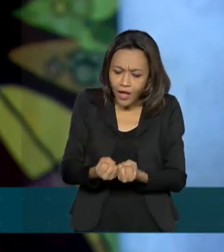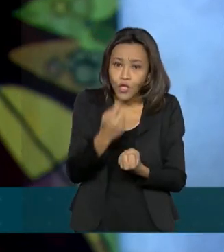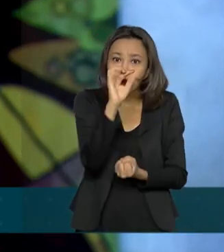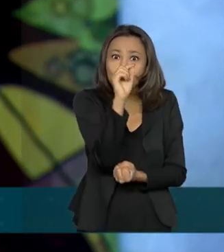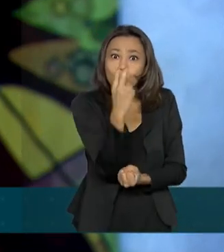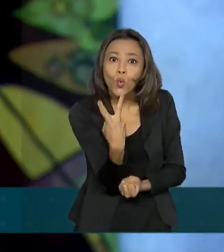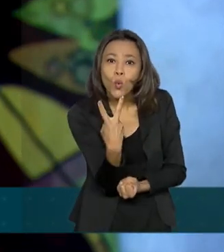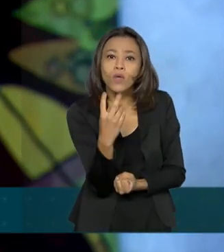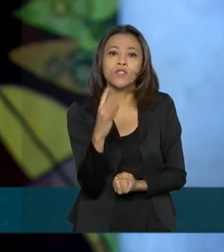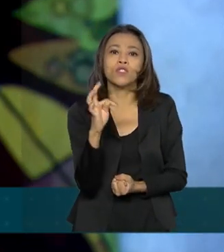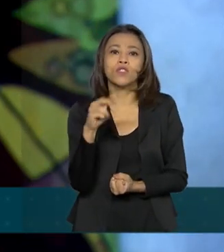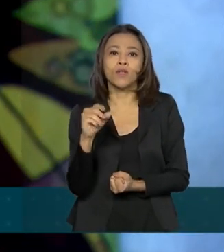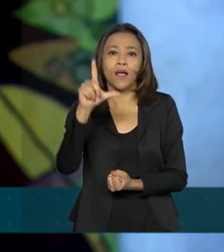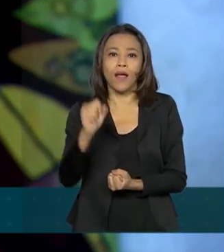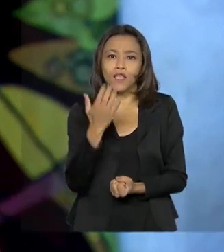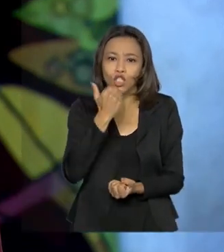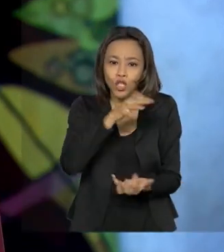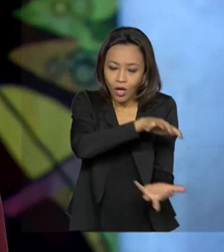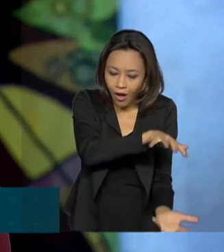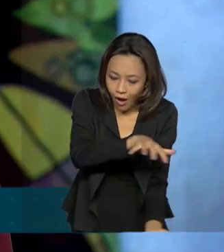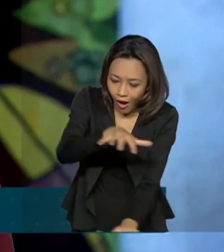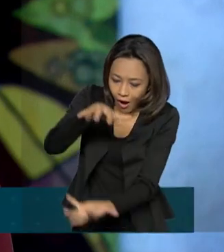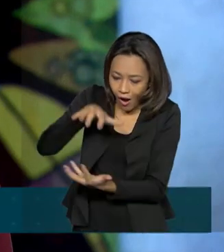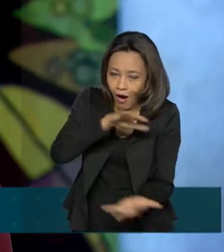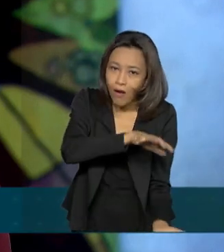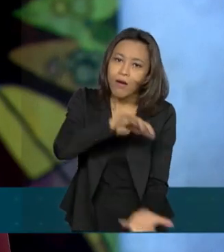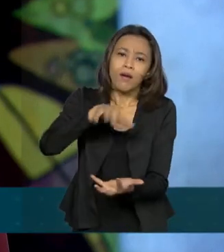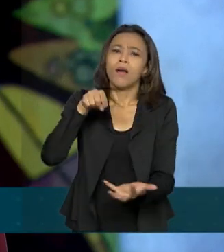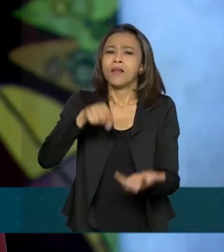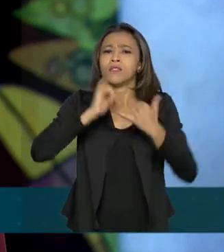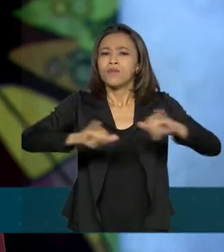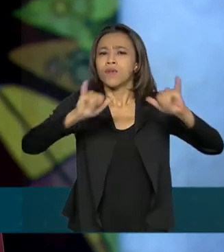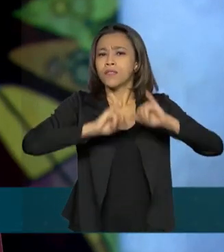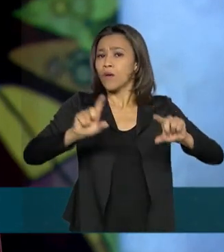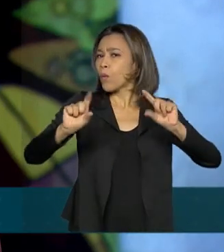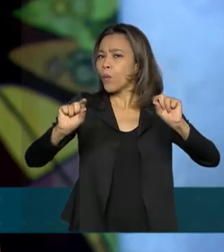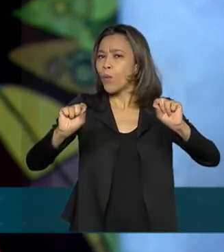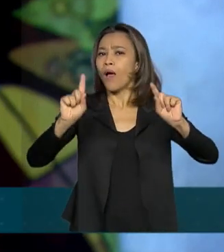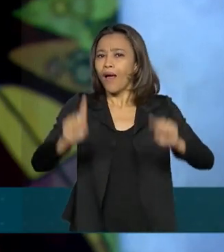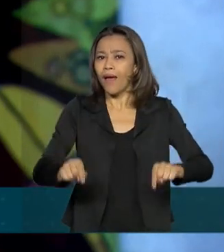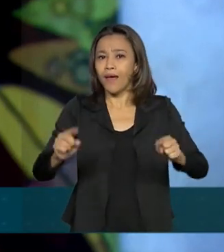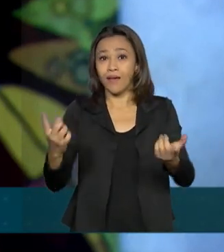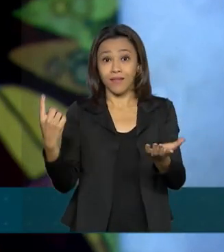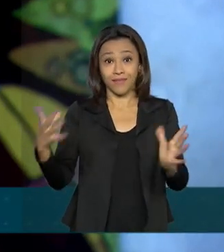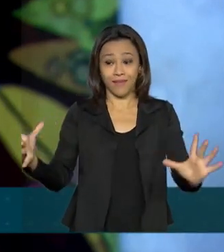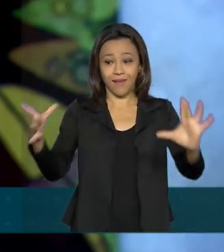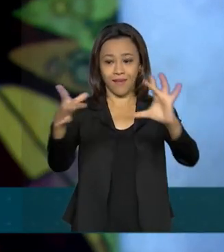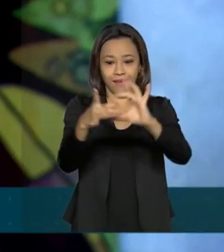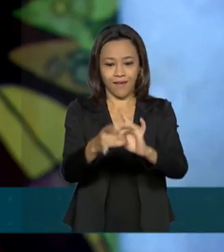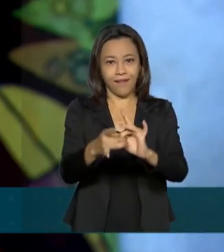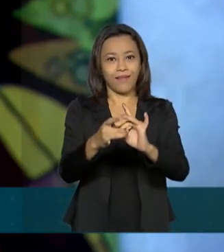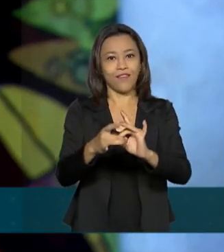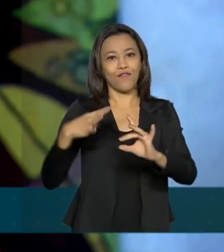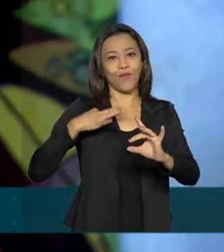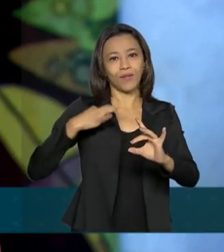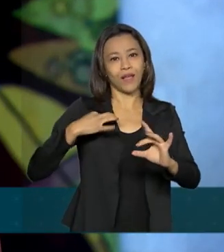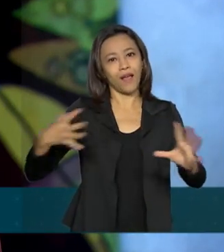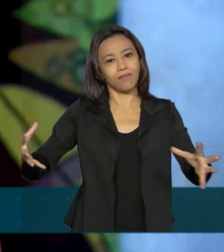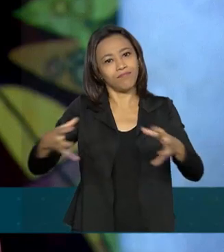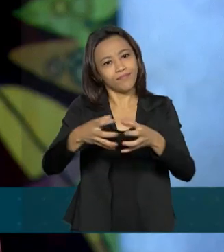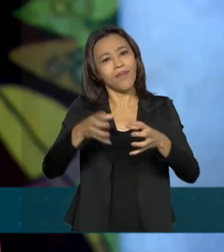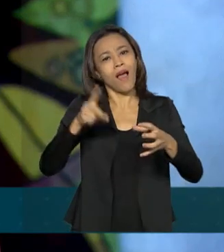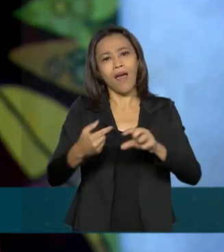toneladas de alimentos não perecíveis. A campanha faz parte da chamada Aliança pelo Voluntariado, também